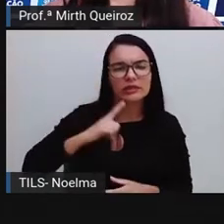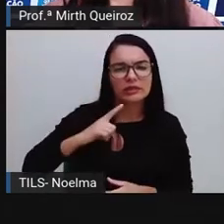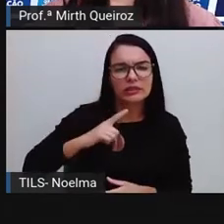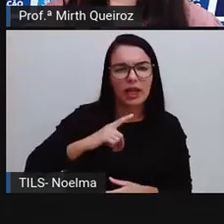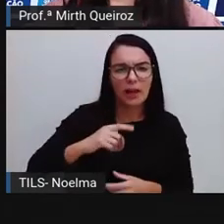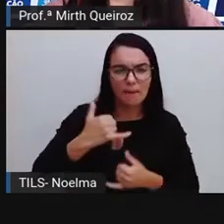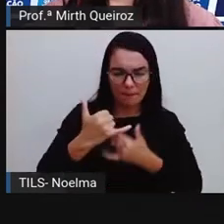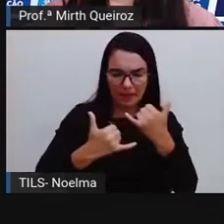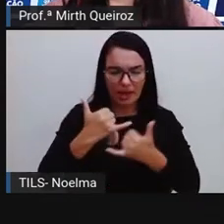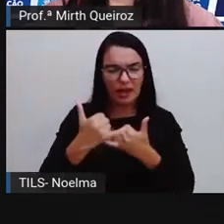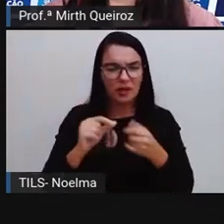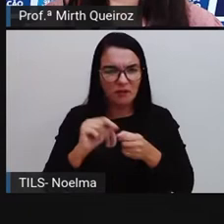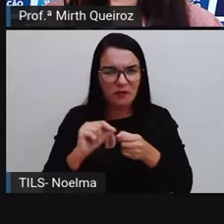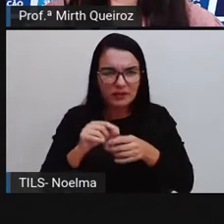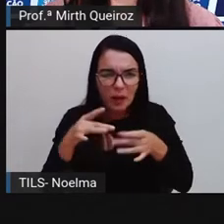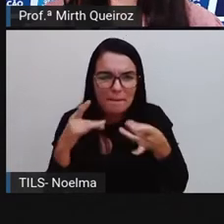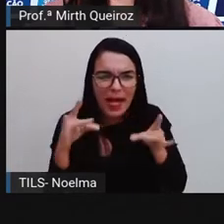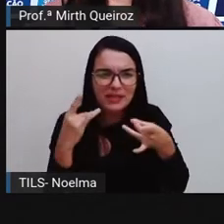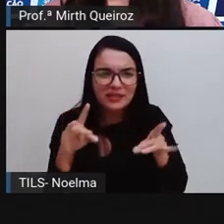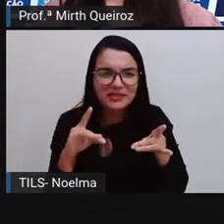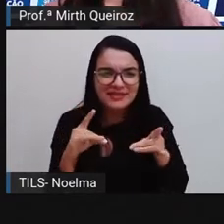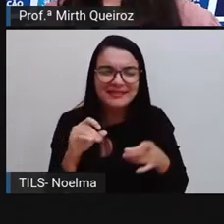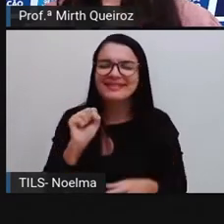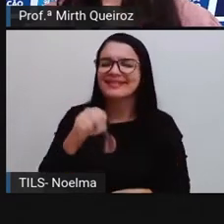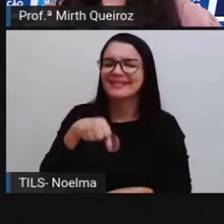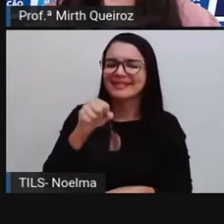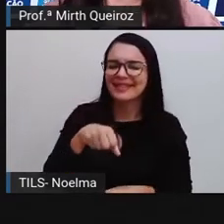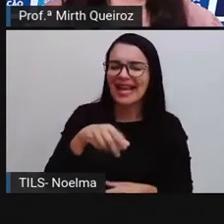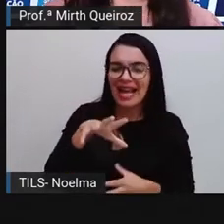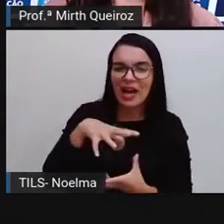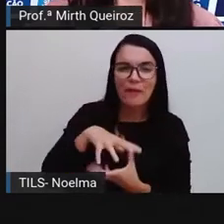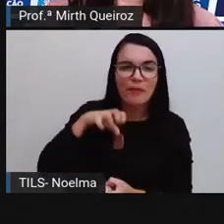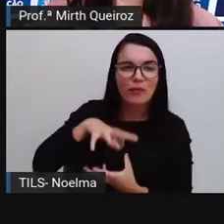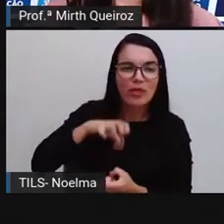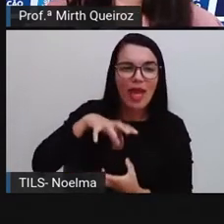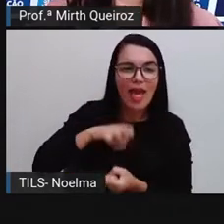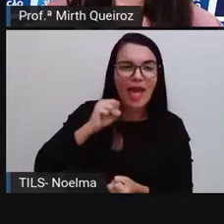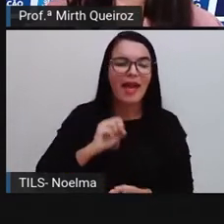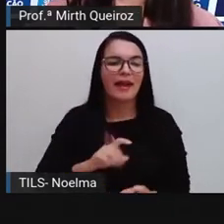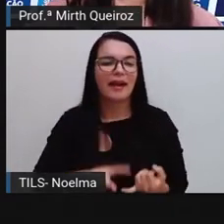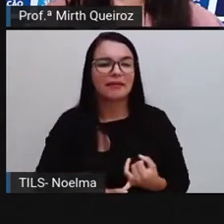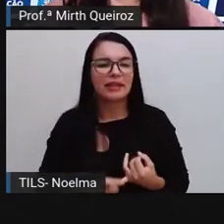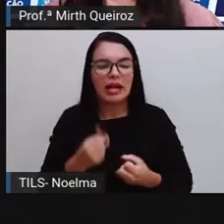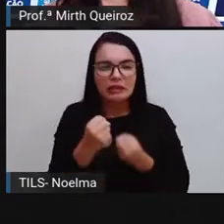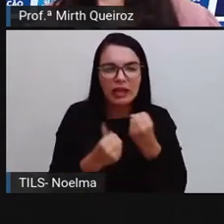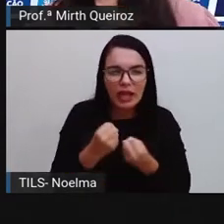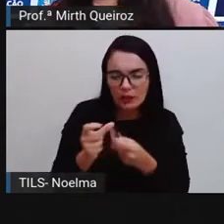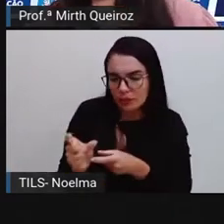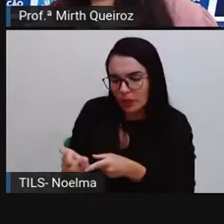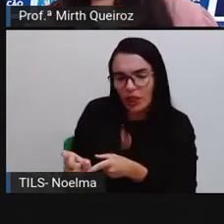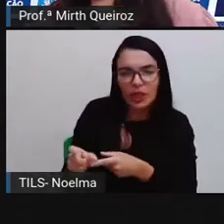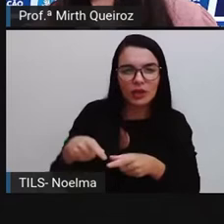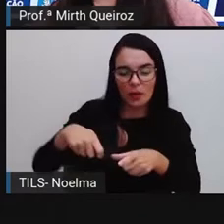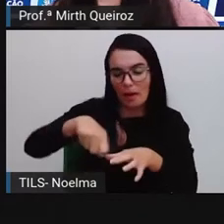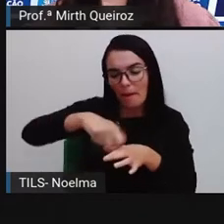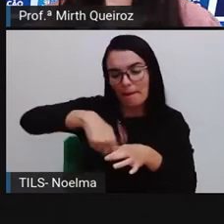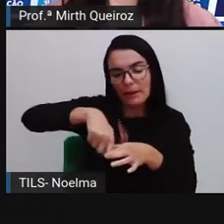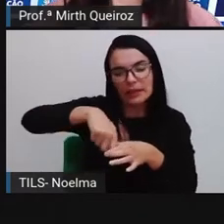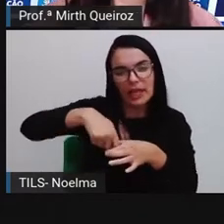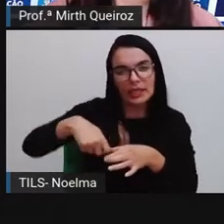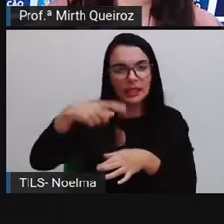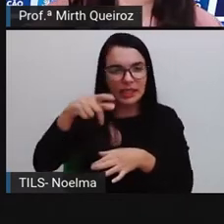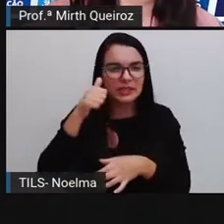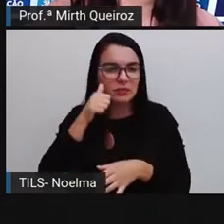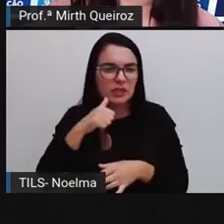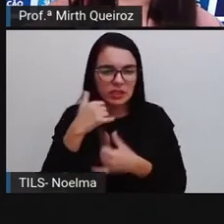de plástico? Eu tenho certeza que sim, né? Bonecas, carrinhos, panelinhas, as meninas aí que